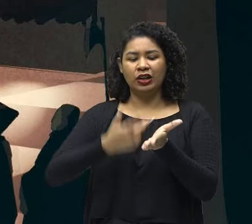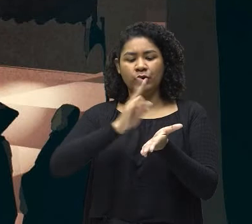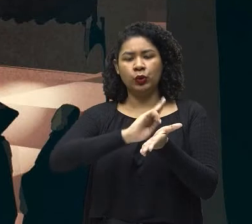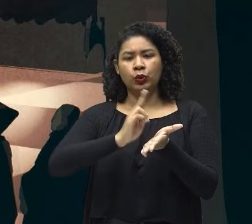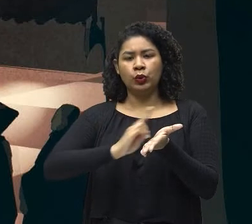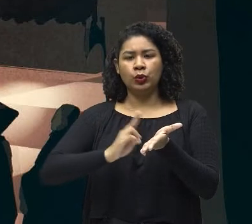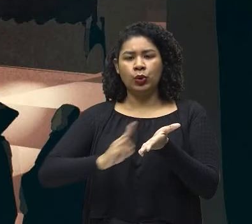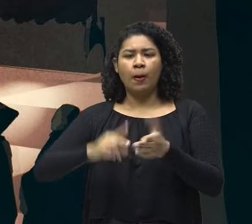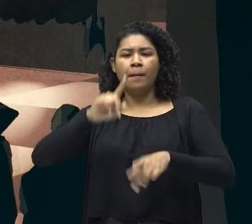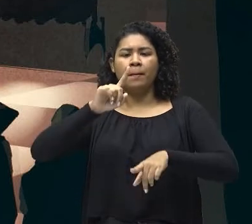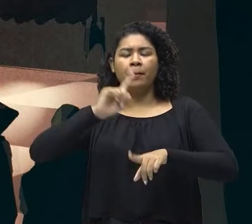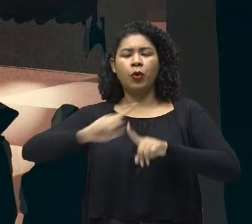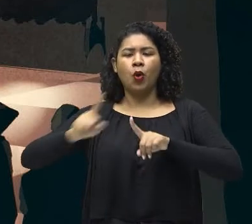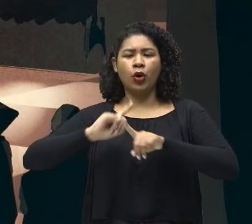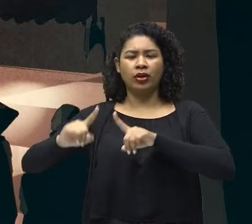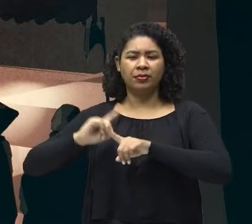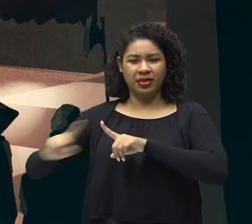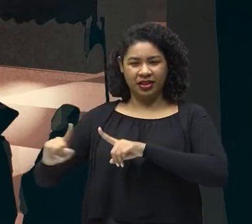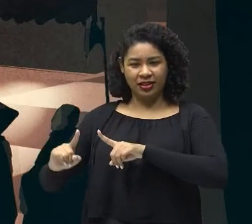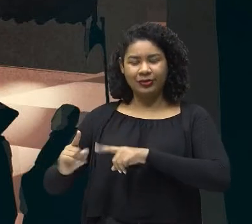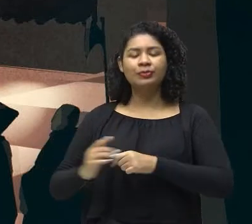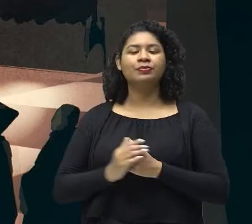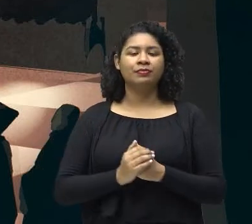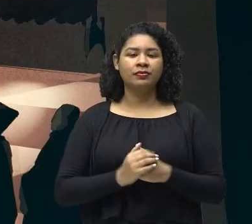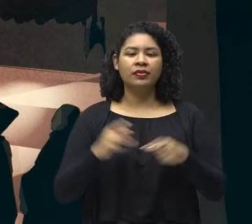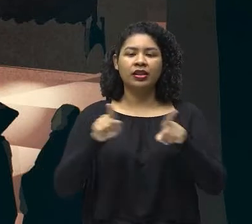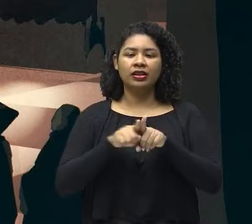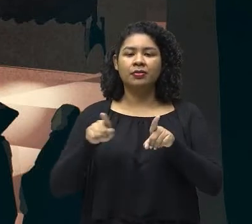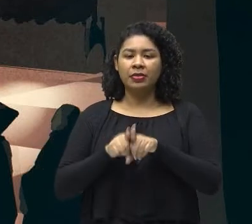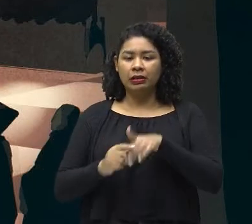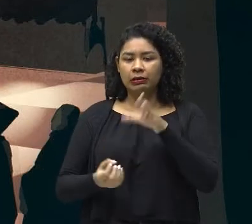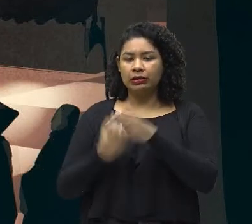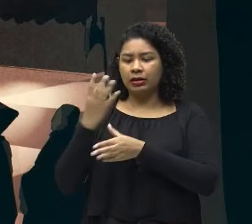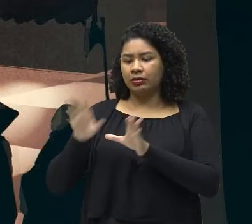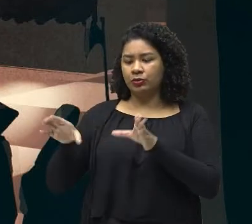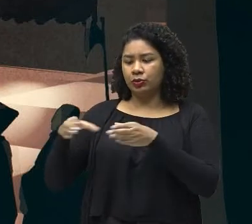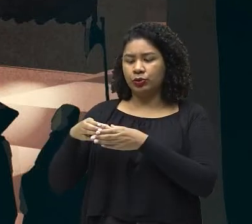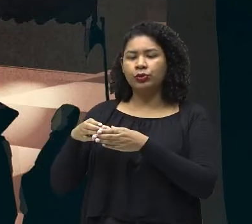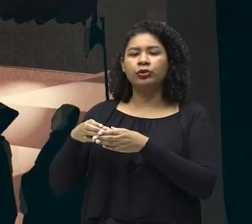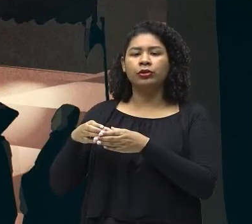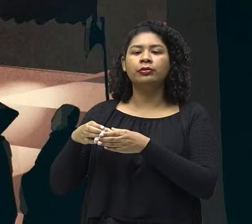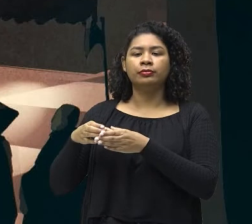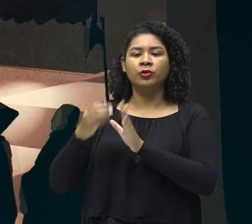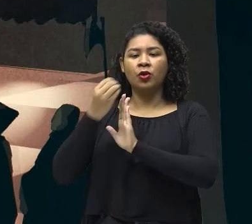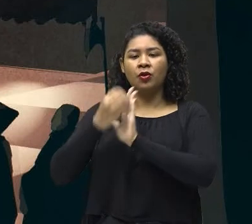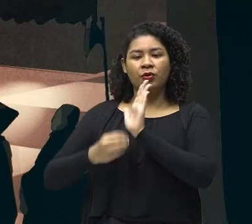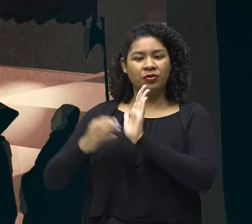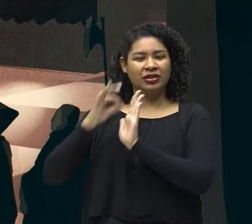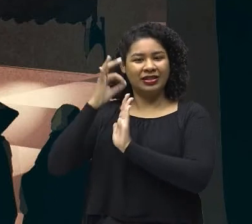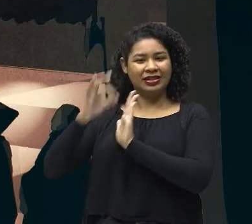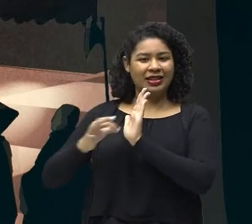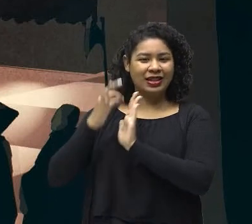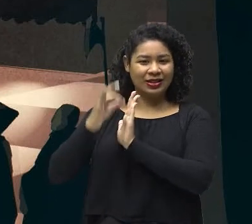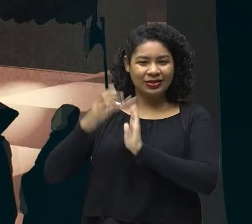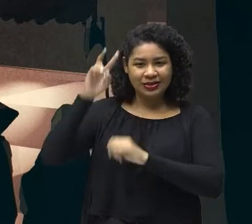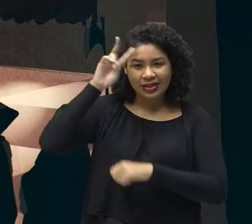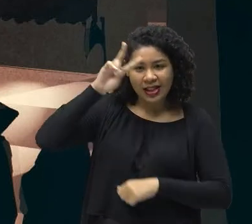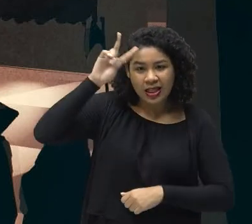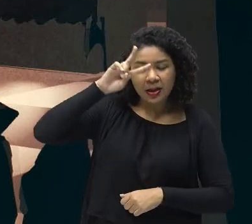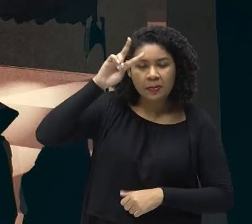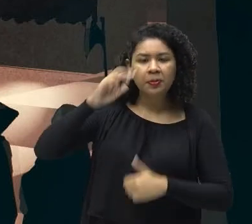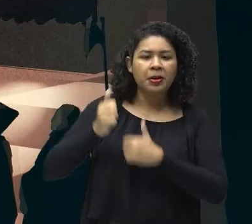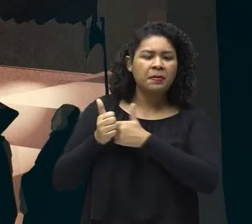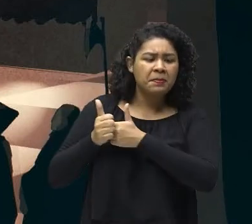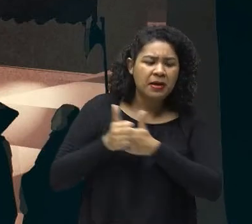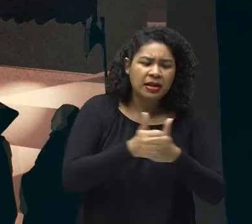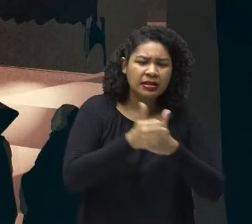Como por exemplo, Também, a reativação da santa aquisição, Que antigamente, Durante a Idade Média, Perseguia e